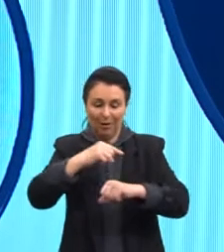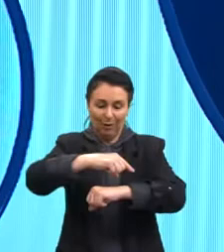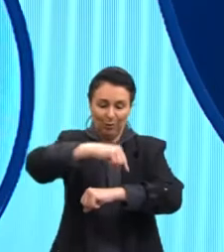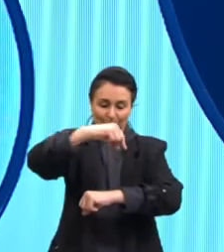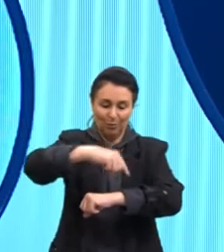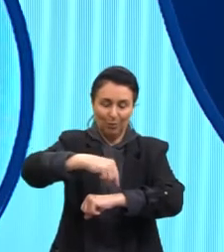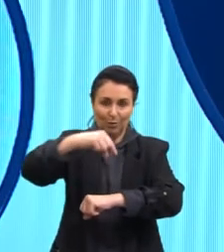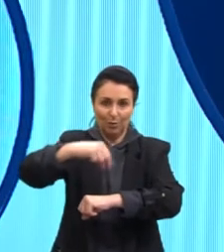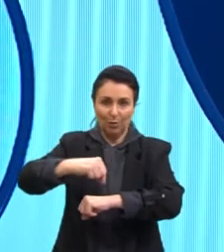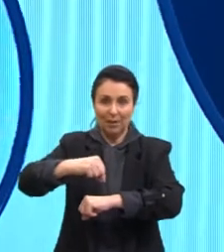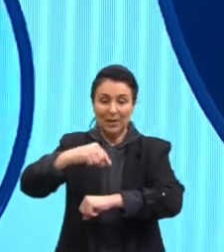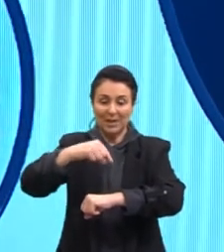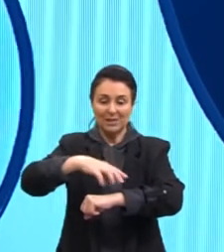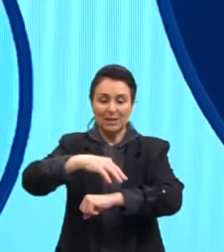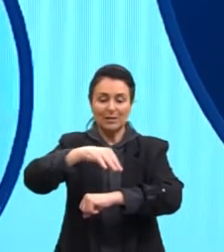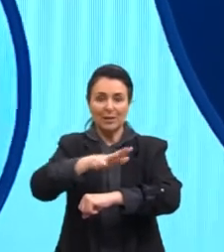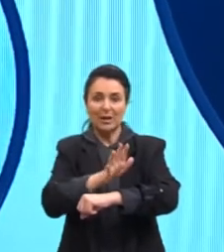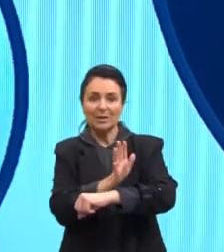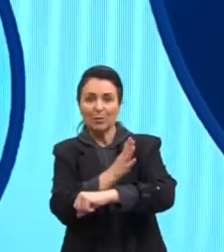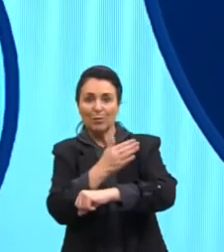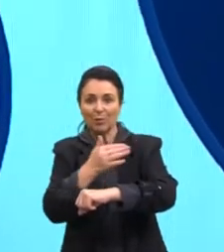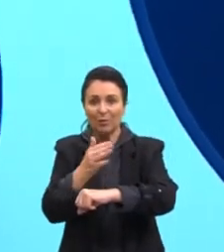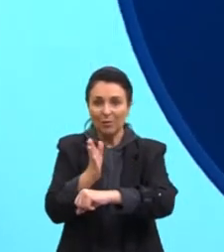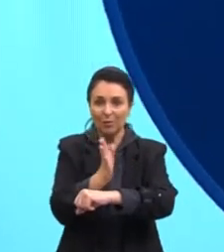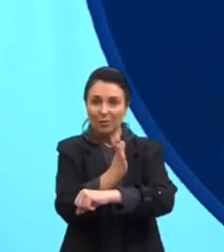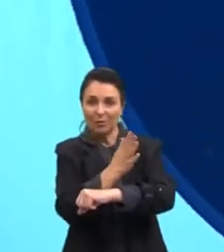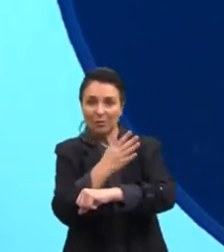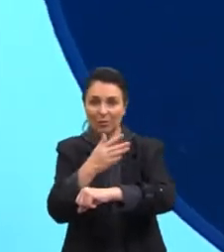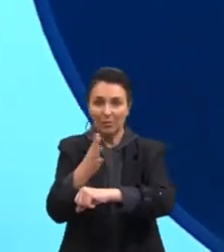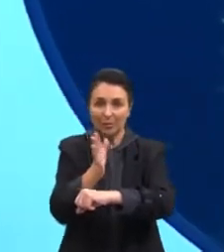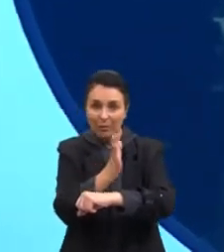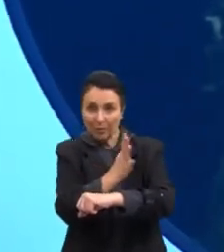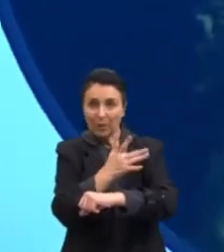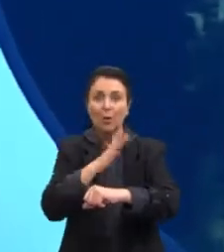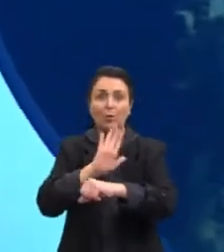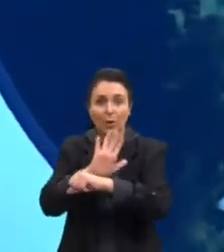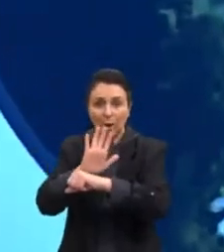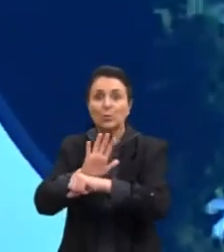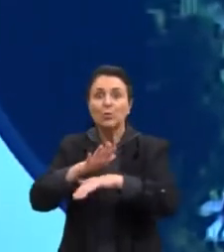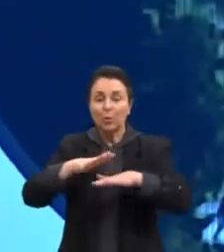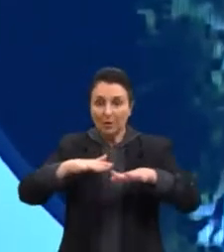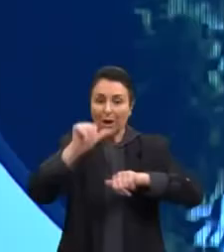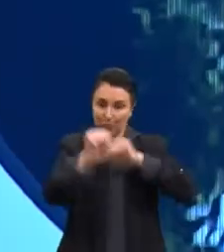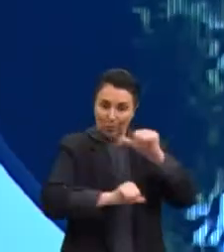Aí esses cílios se movimentam e ajudam na locomoção do indivíduo.